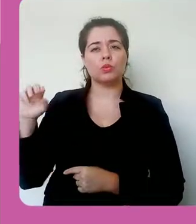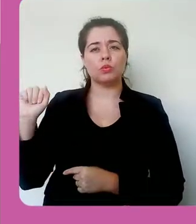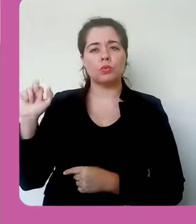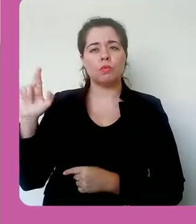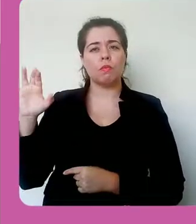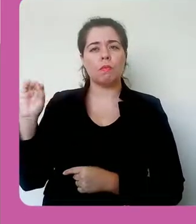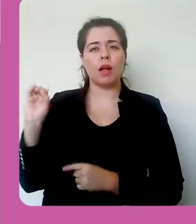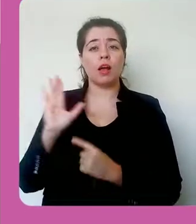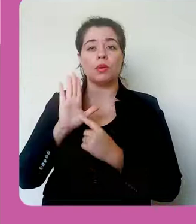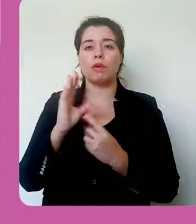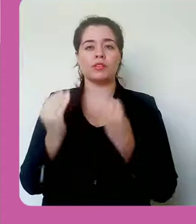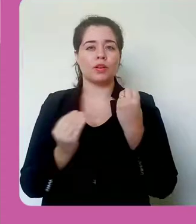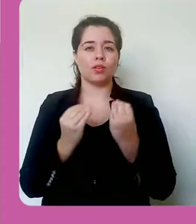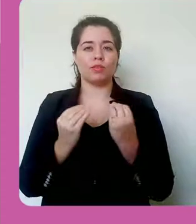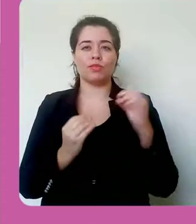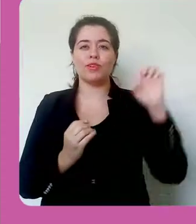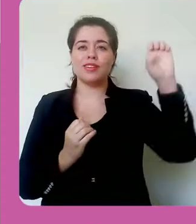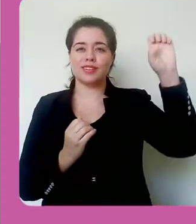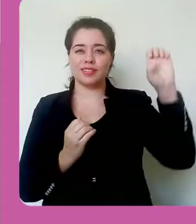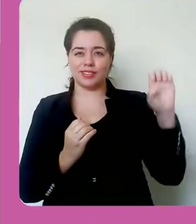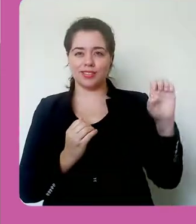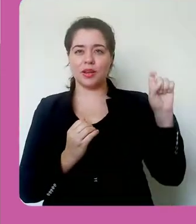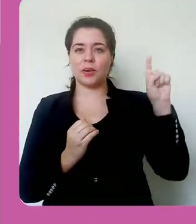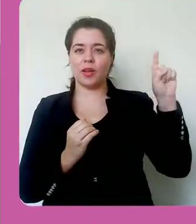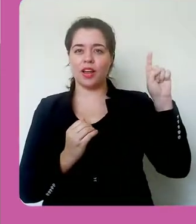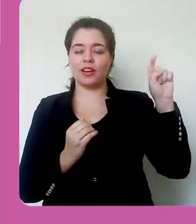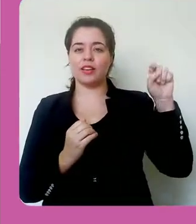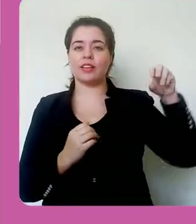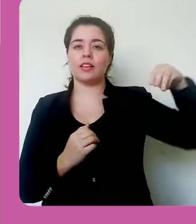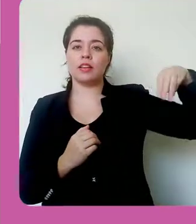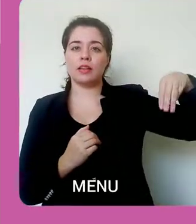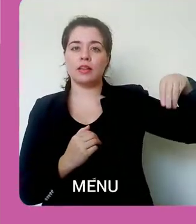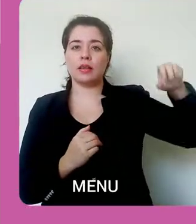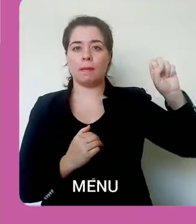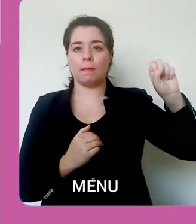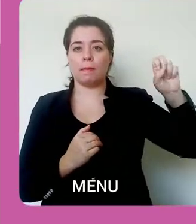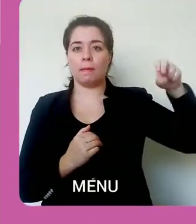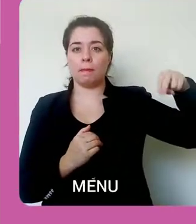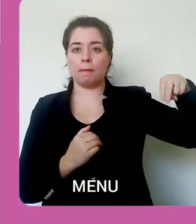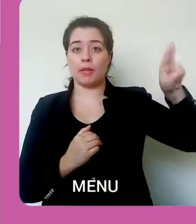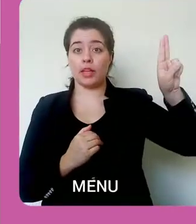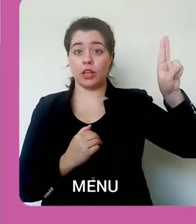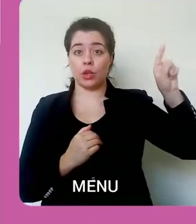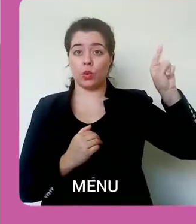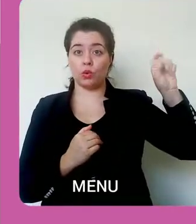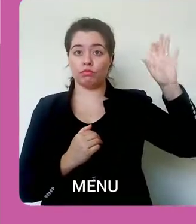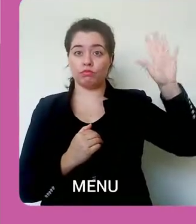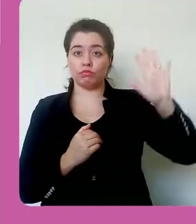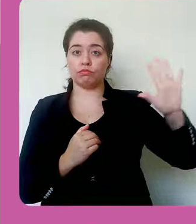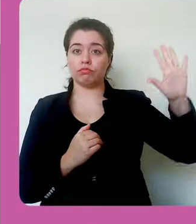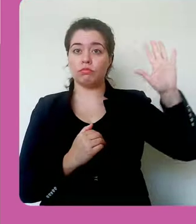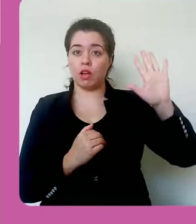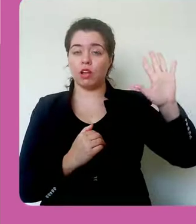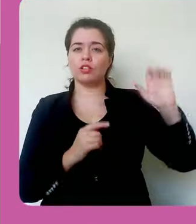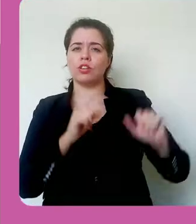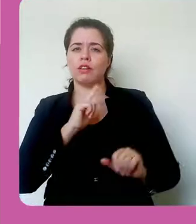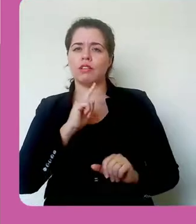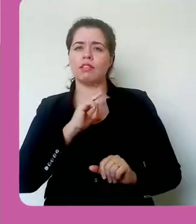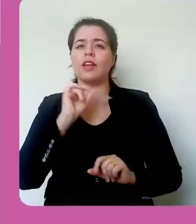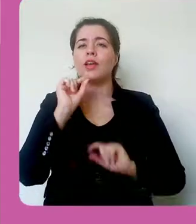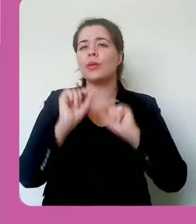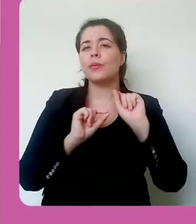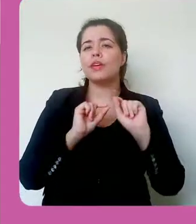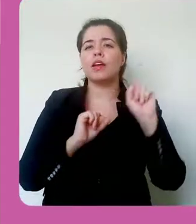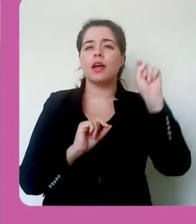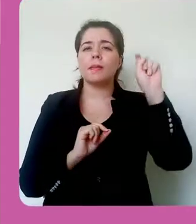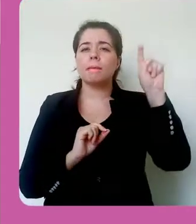do lado esquerdo. E uma imagenzinha, que é um botãozinho para você ir para frente ou para trás nas suas páginas, nos seus capítulos.